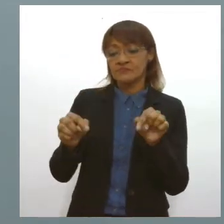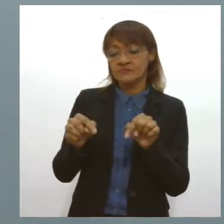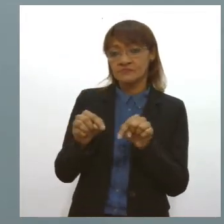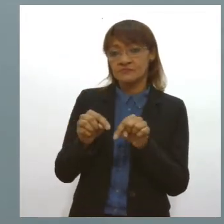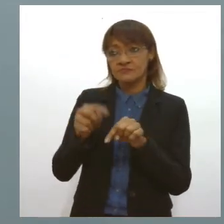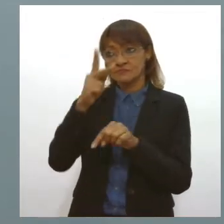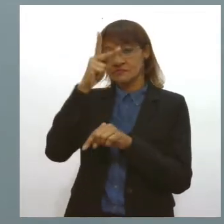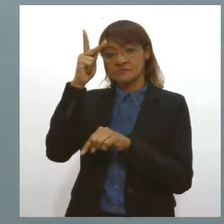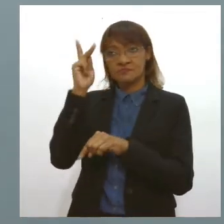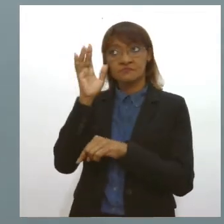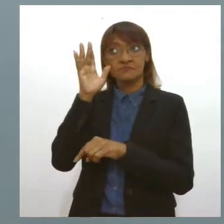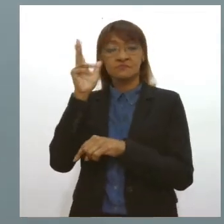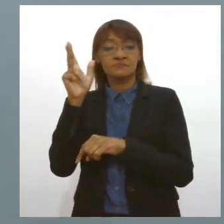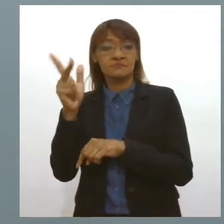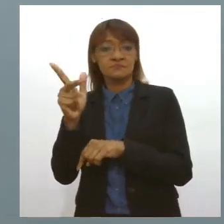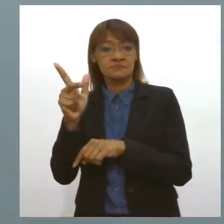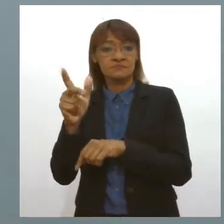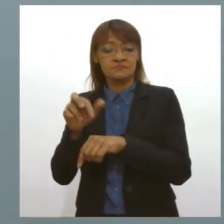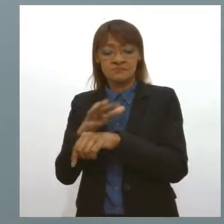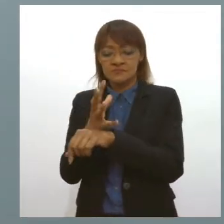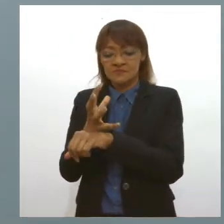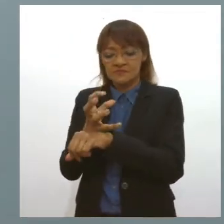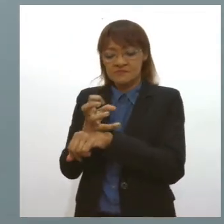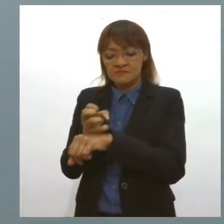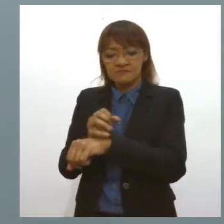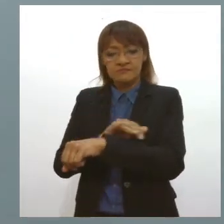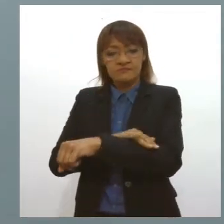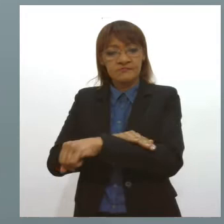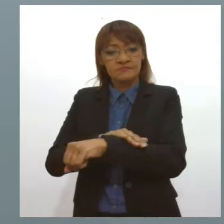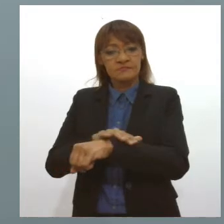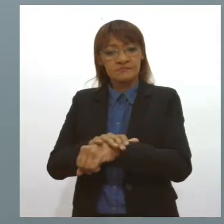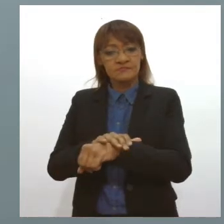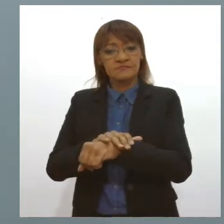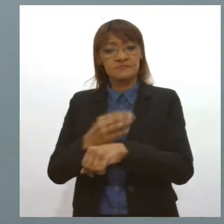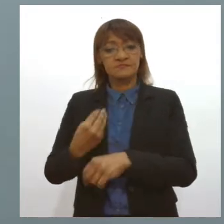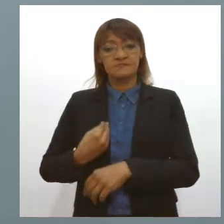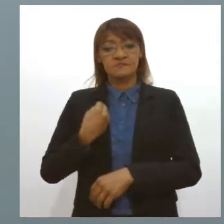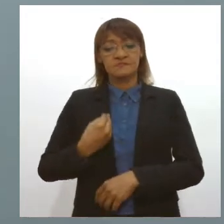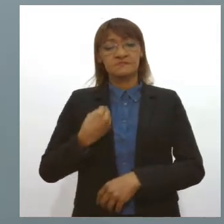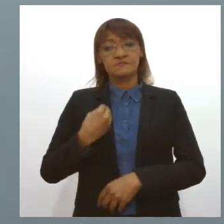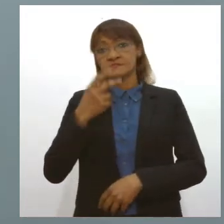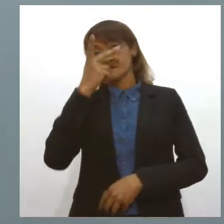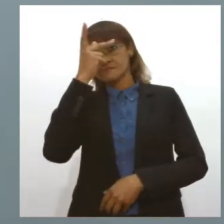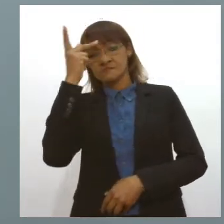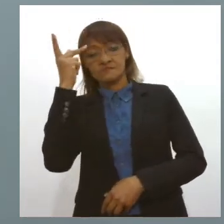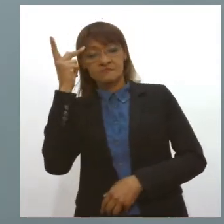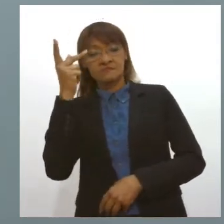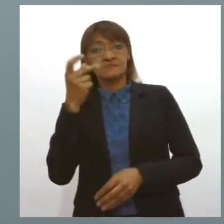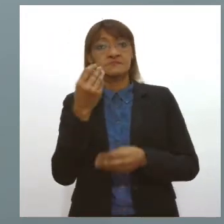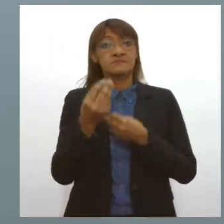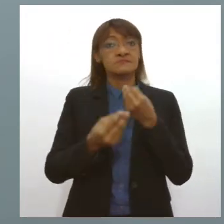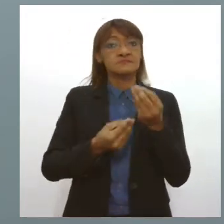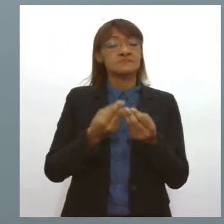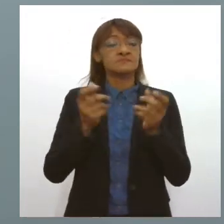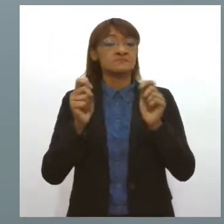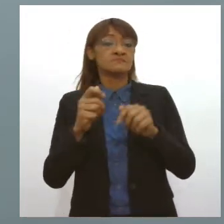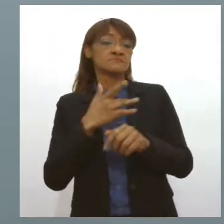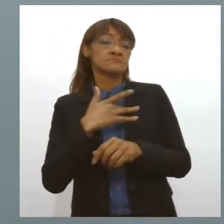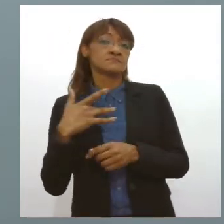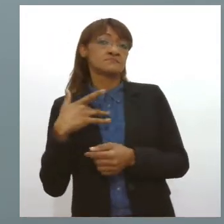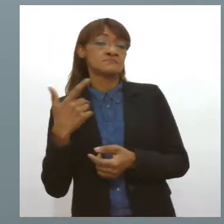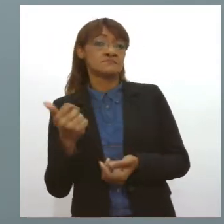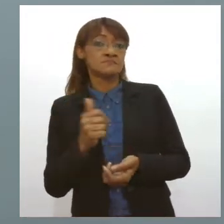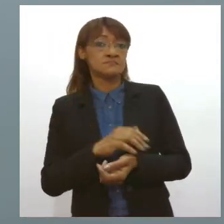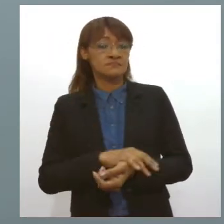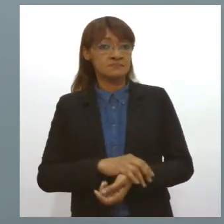quantas sequelas aquela queimadura causa para aquele paciente, como é feita a sua recuperação, o seu acompanhamento.